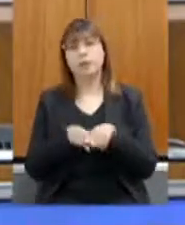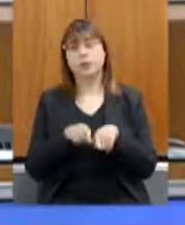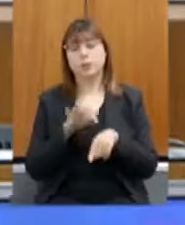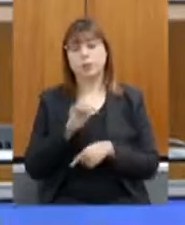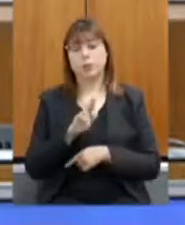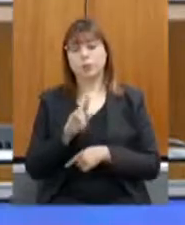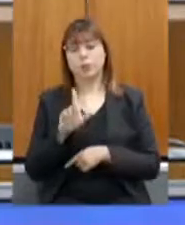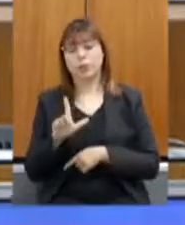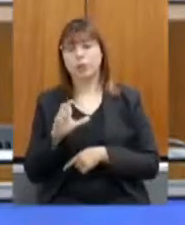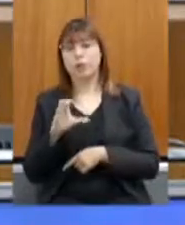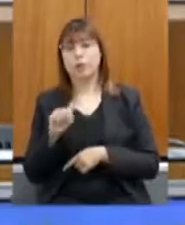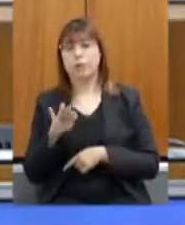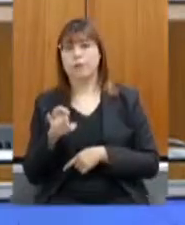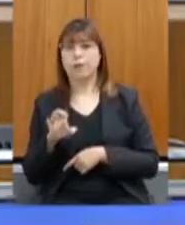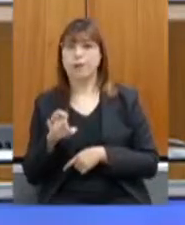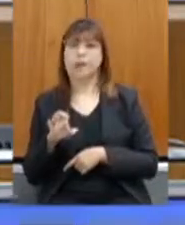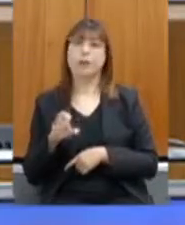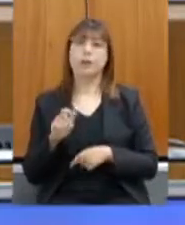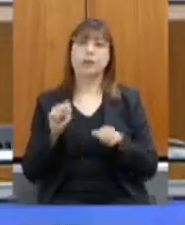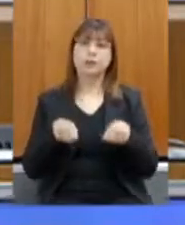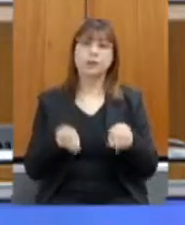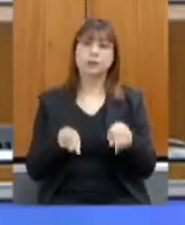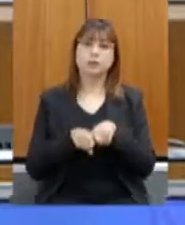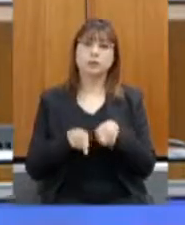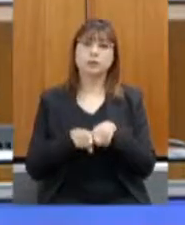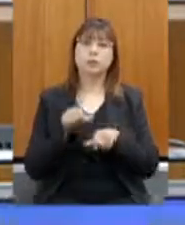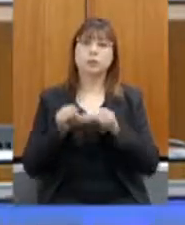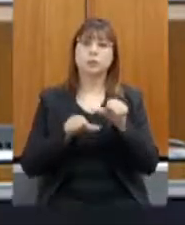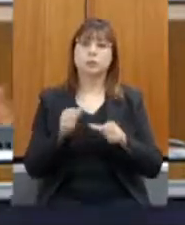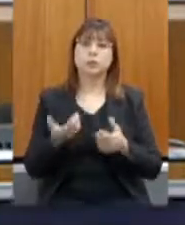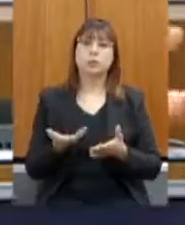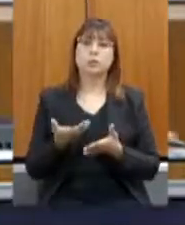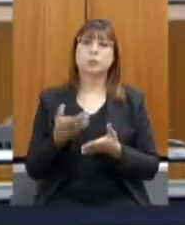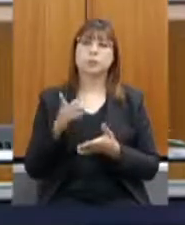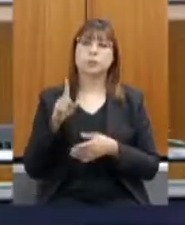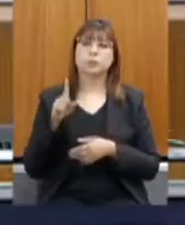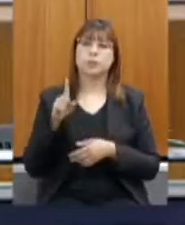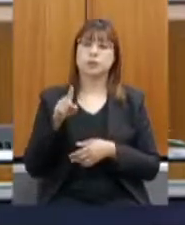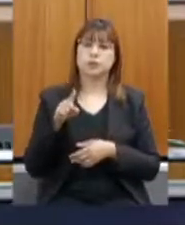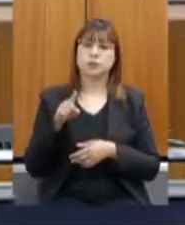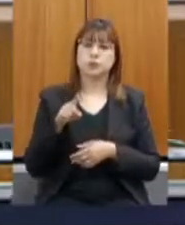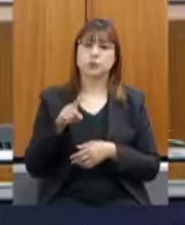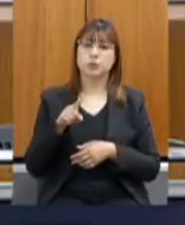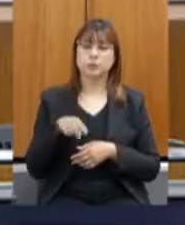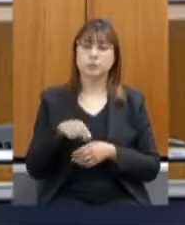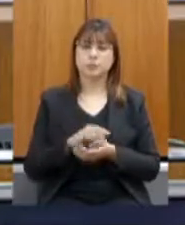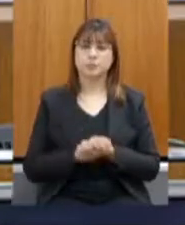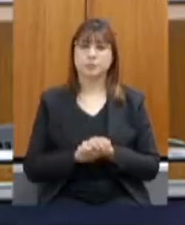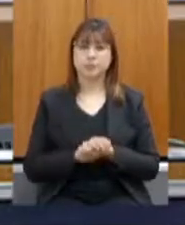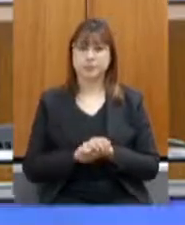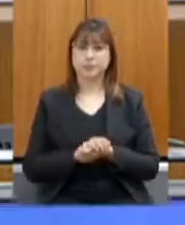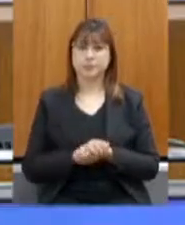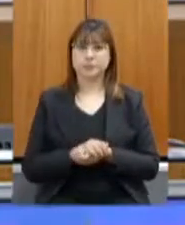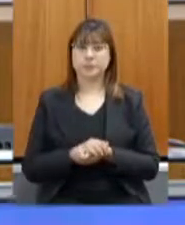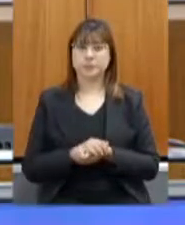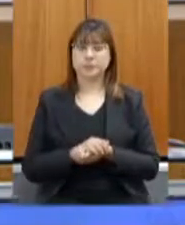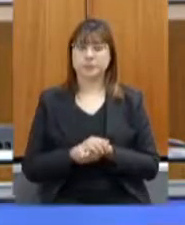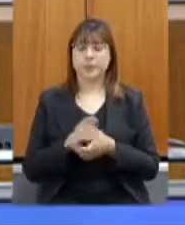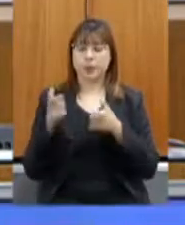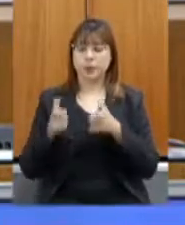um recurso especial para a renovação de cafezal, no caso desses que perderam 100% de perda.